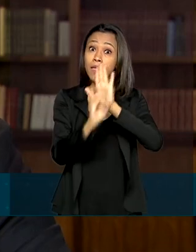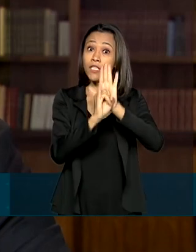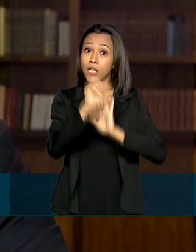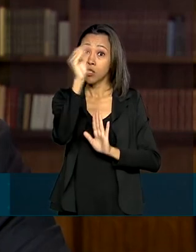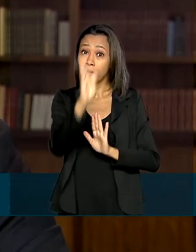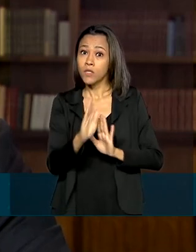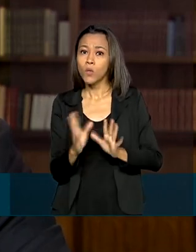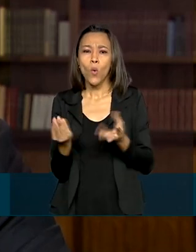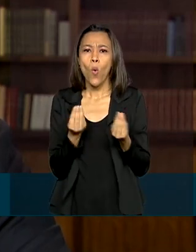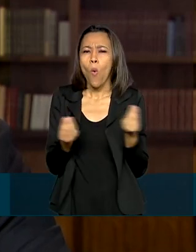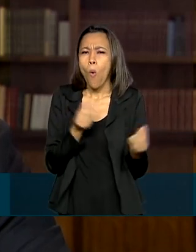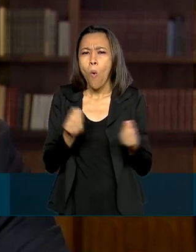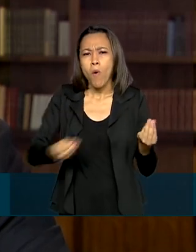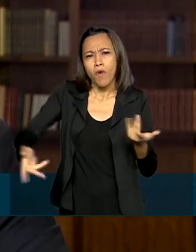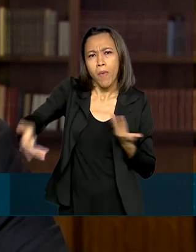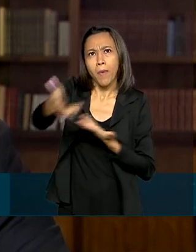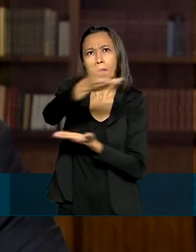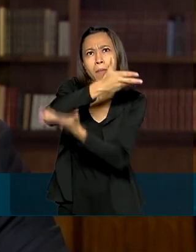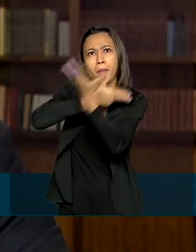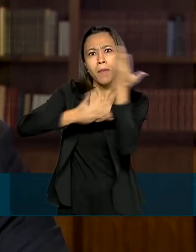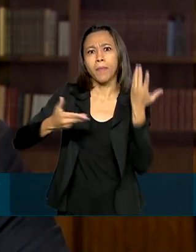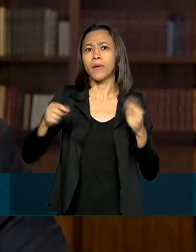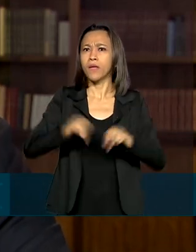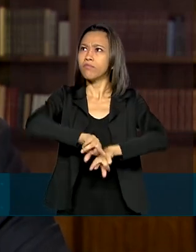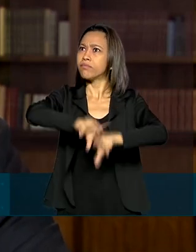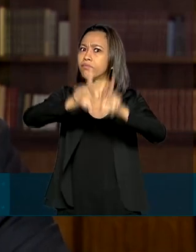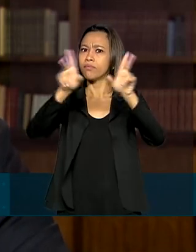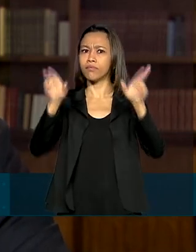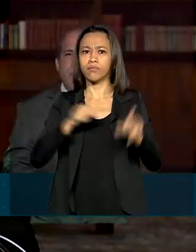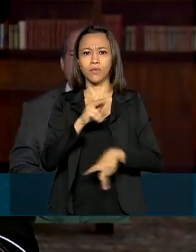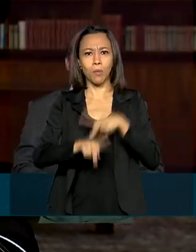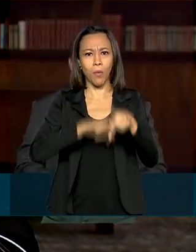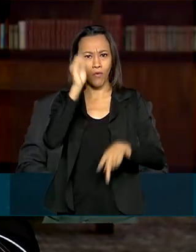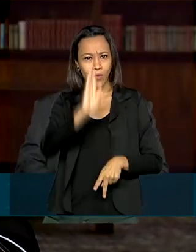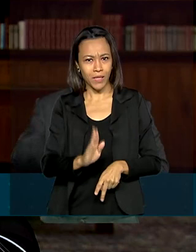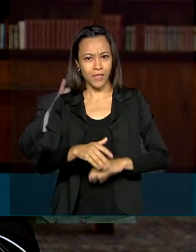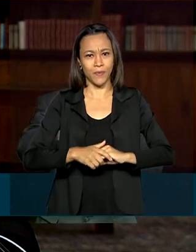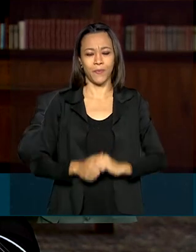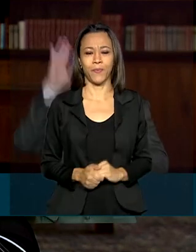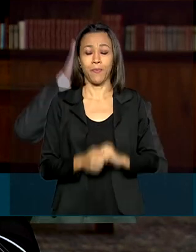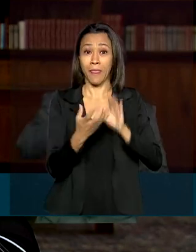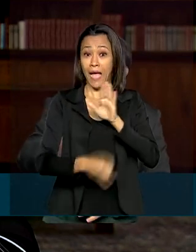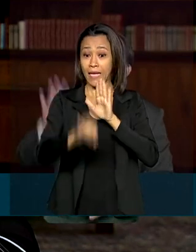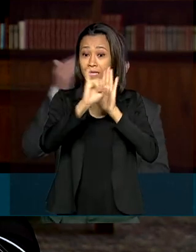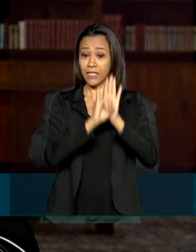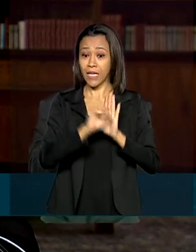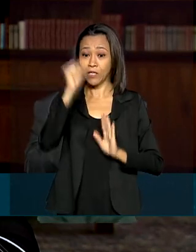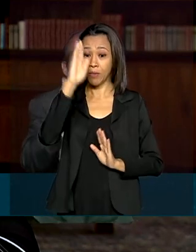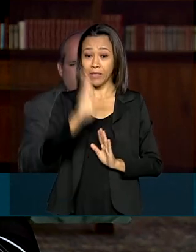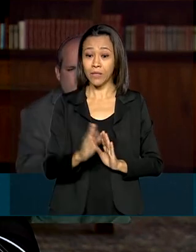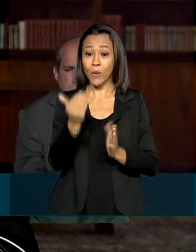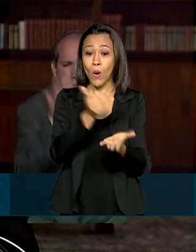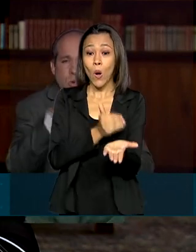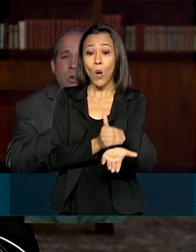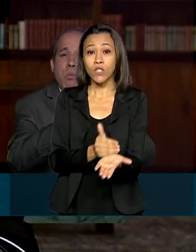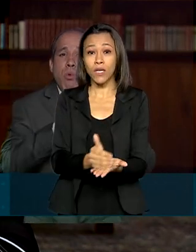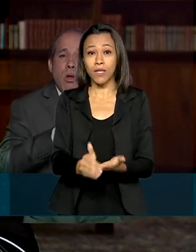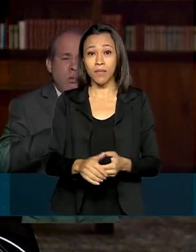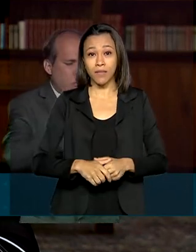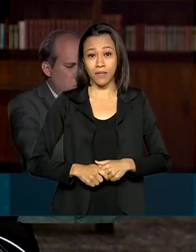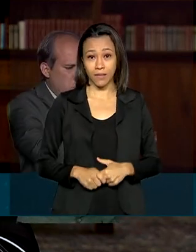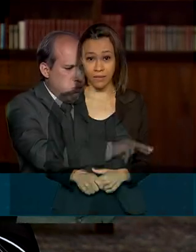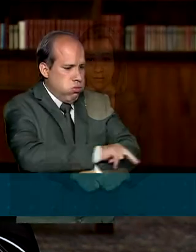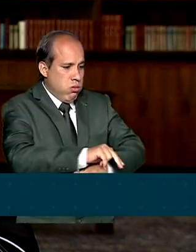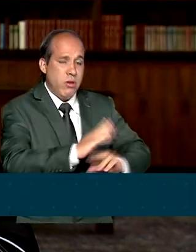construída e a importância da diversidade do povo brasileiro. A identidade nacional começou a ser desenhada, com a